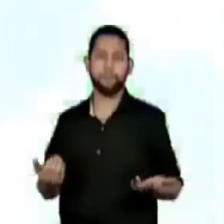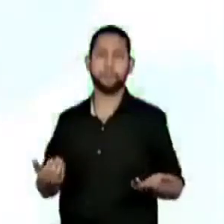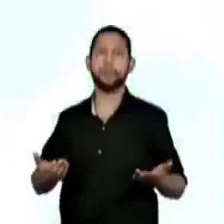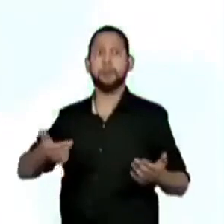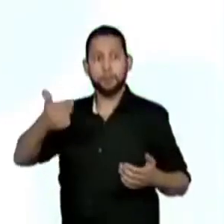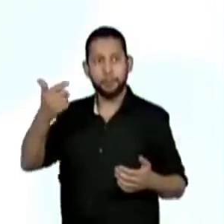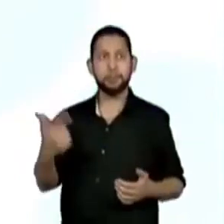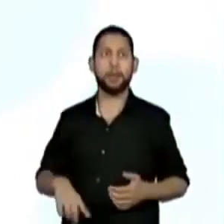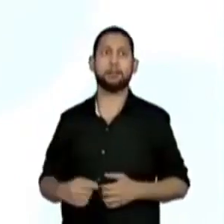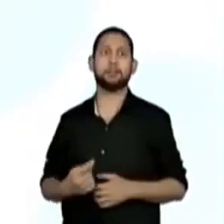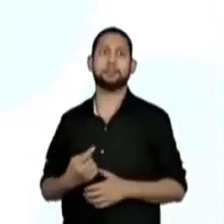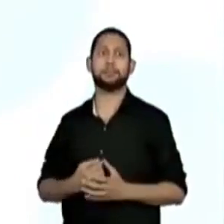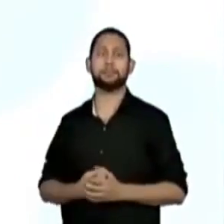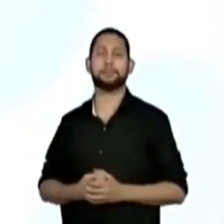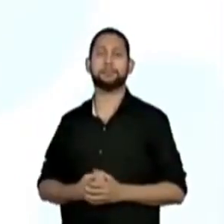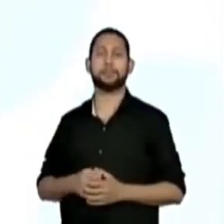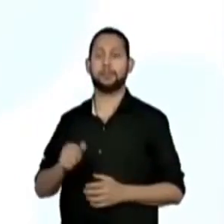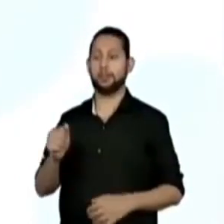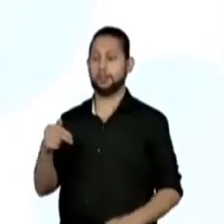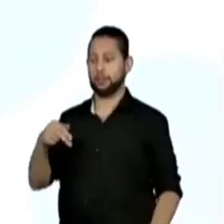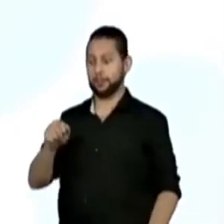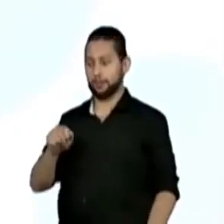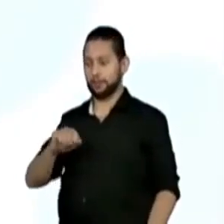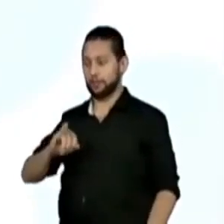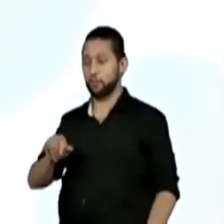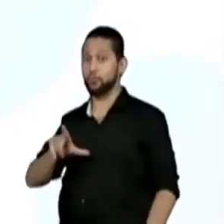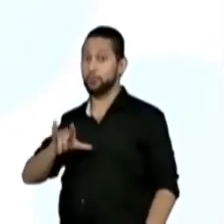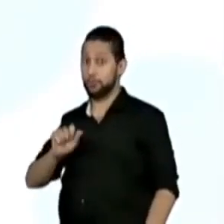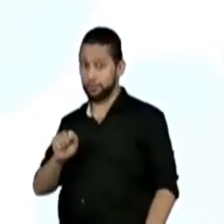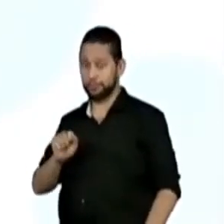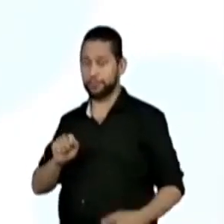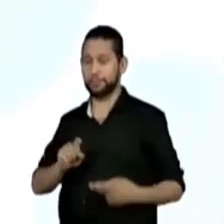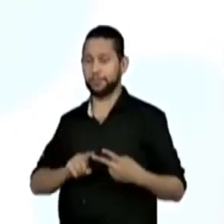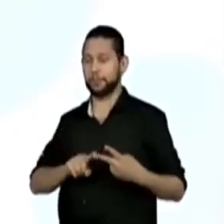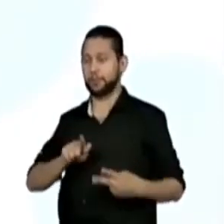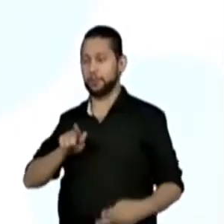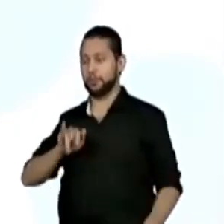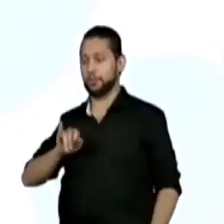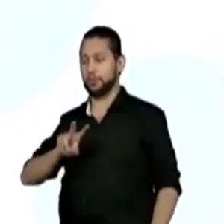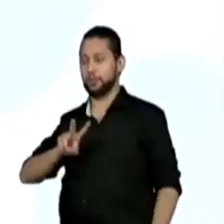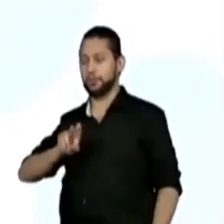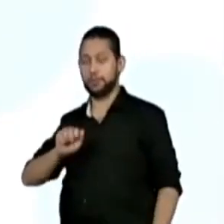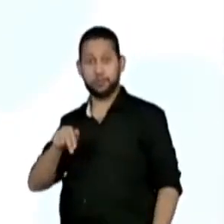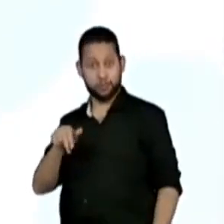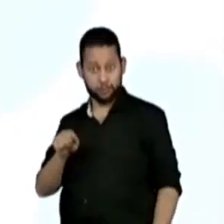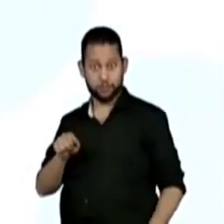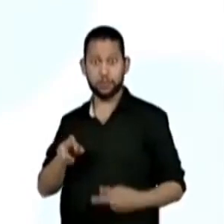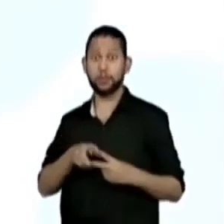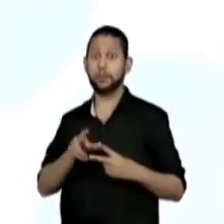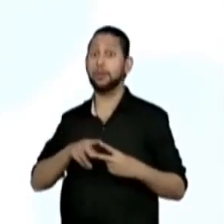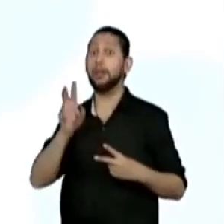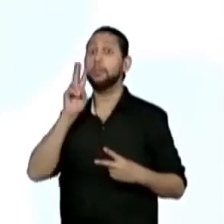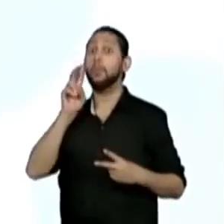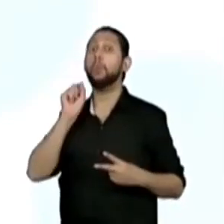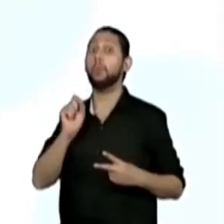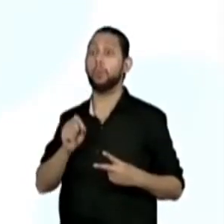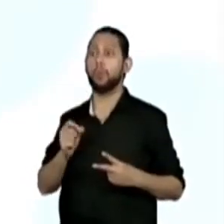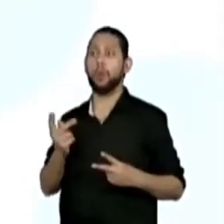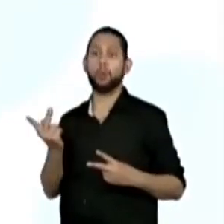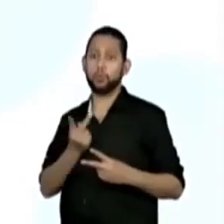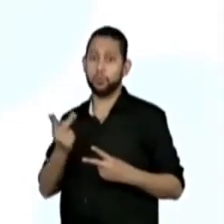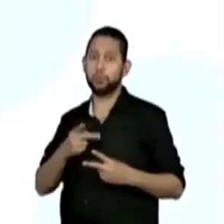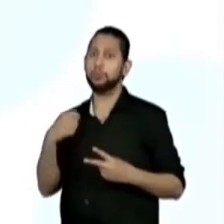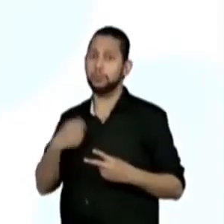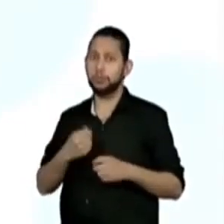Situação, problema. Ana Júlia e Giovanna lembraram que elas têm cálculos